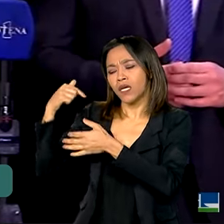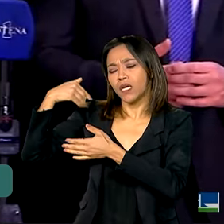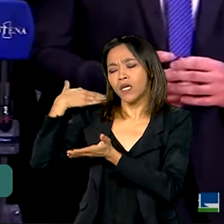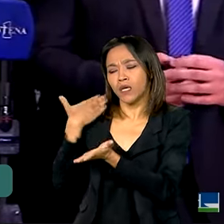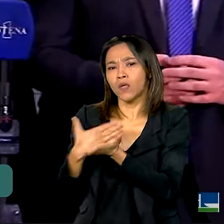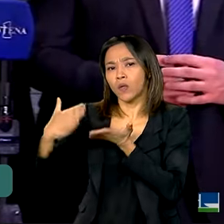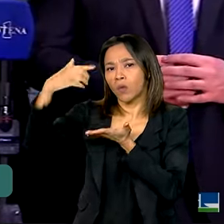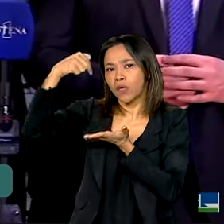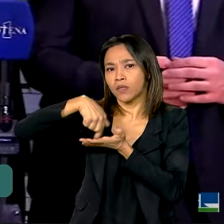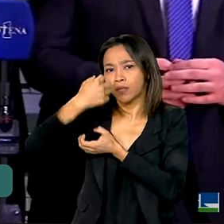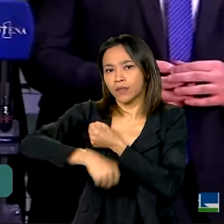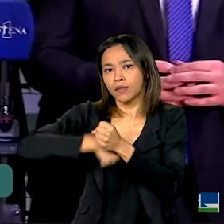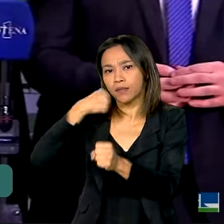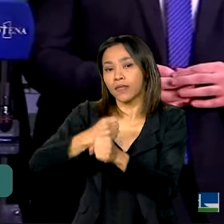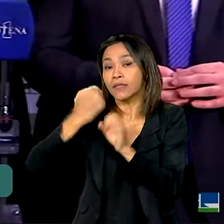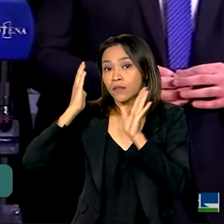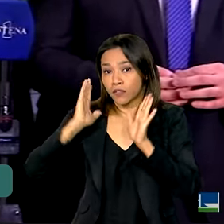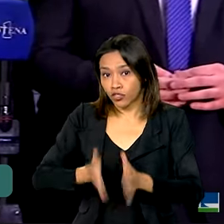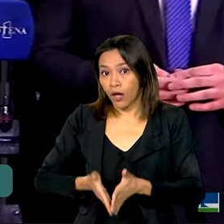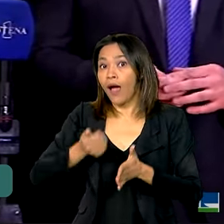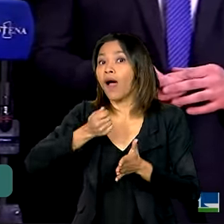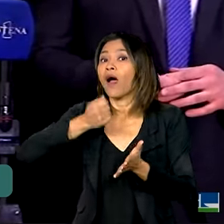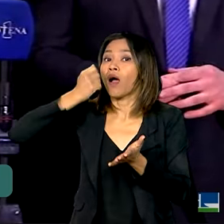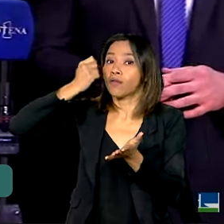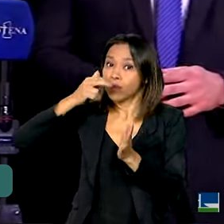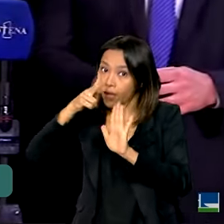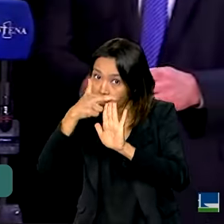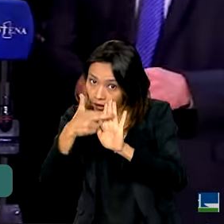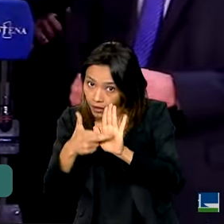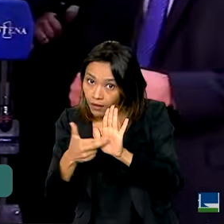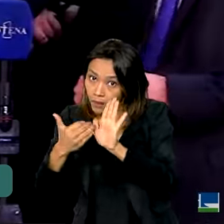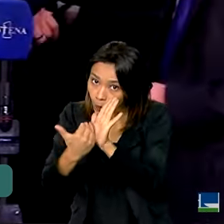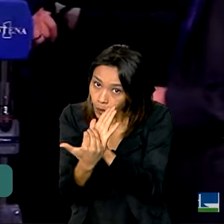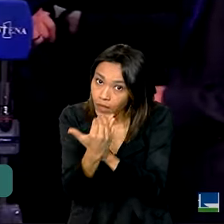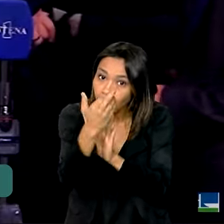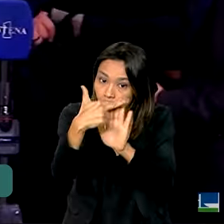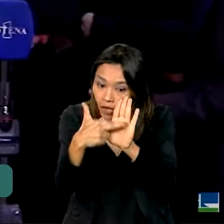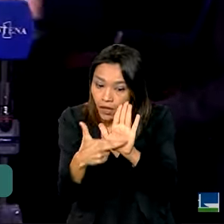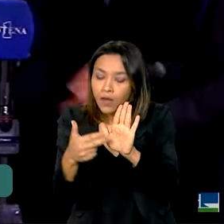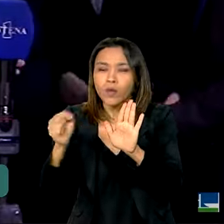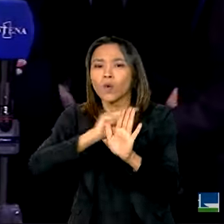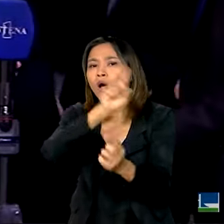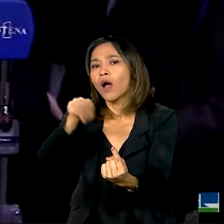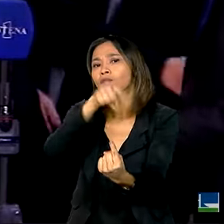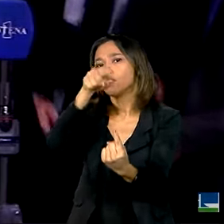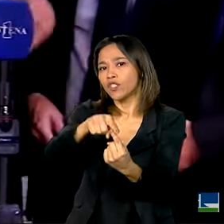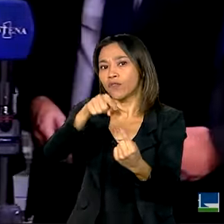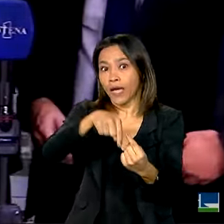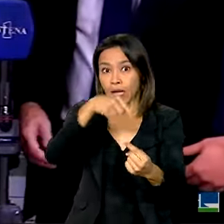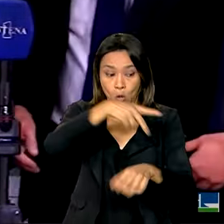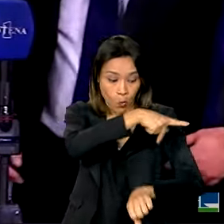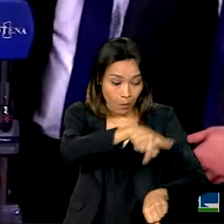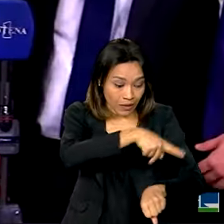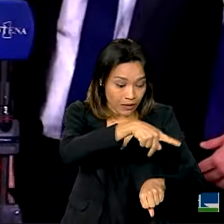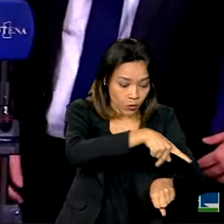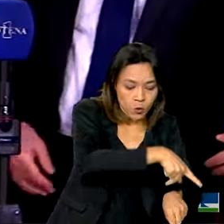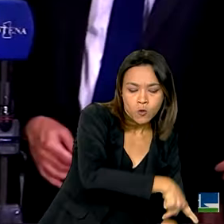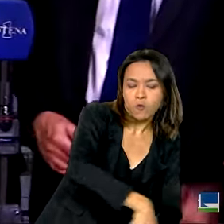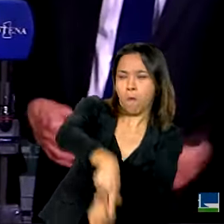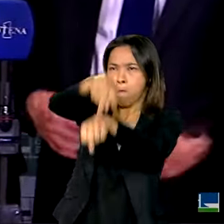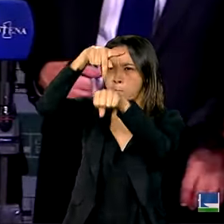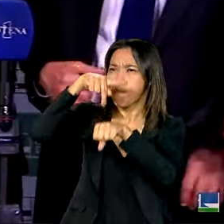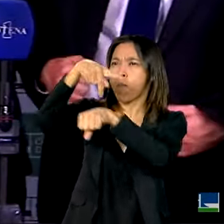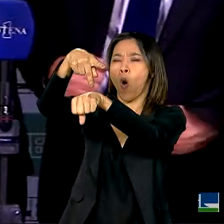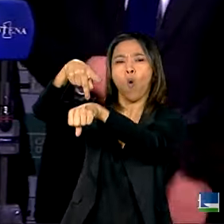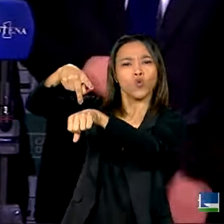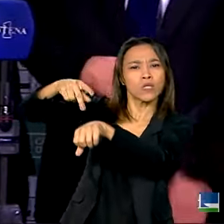desse ano, já em fase de regulamentação, visa justamente colocar o nosso país entre os dez melhores